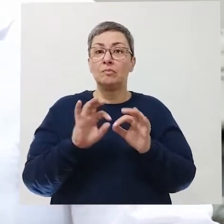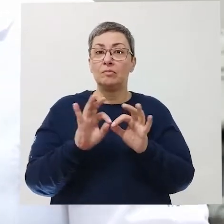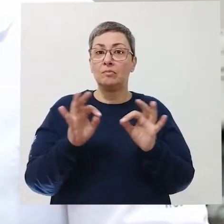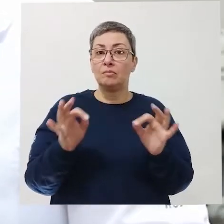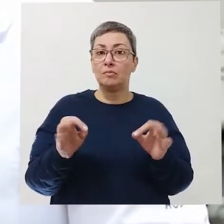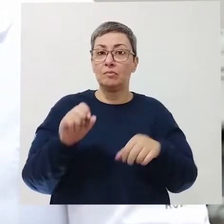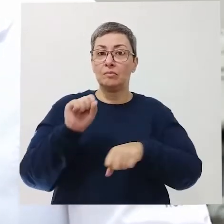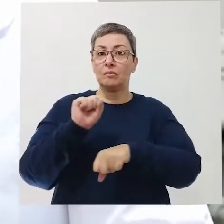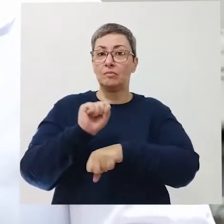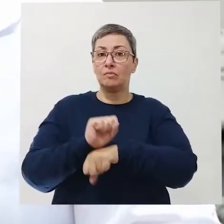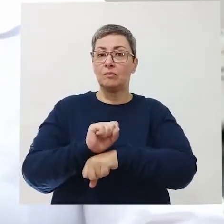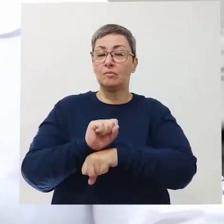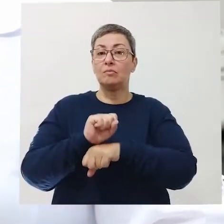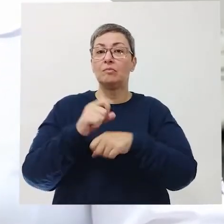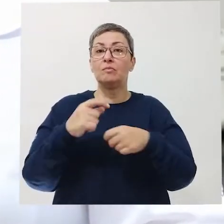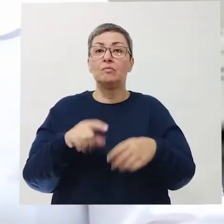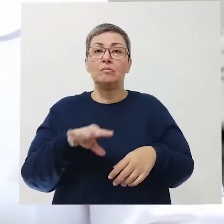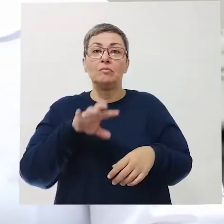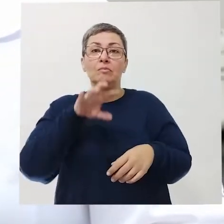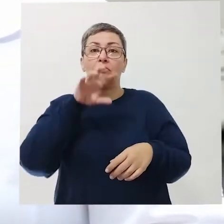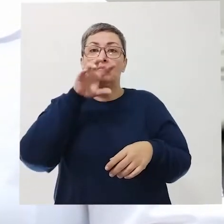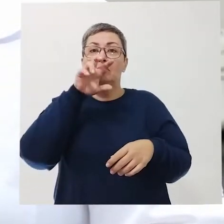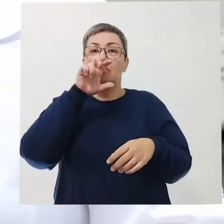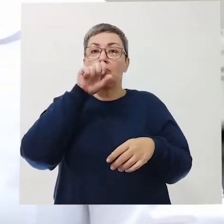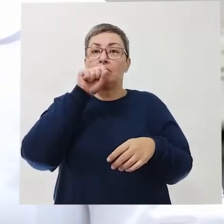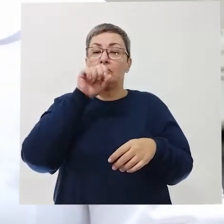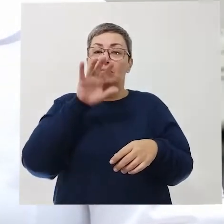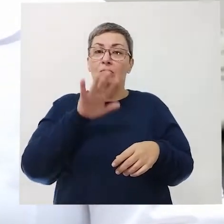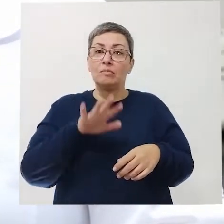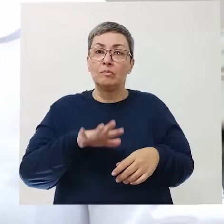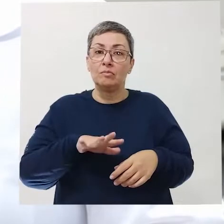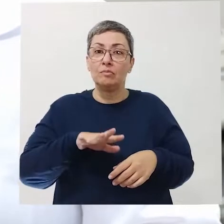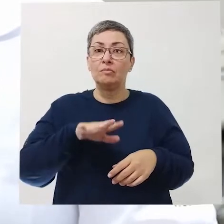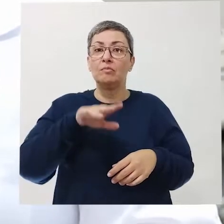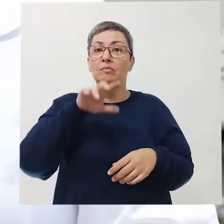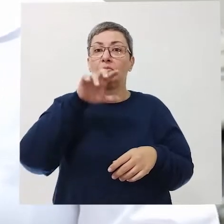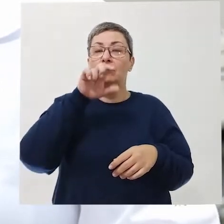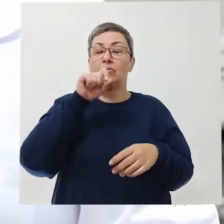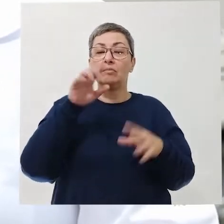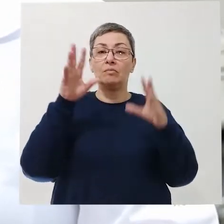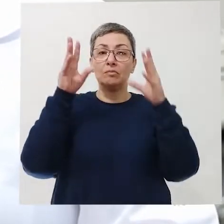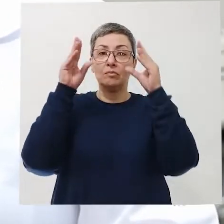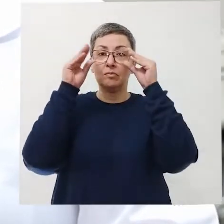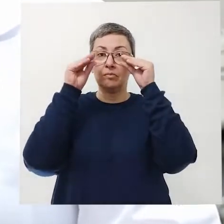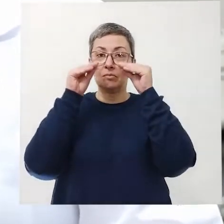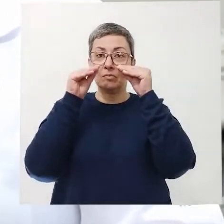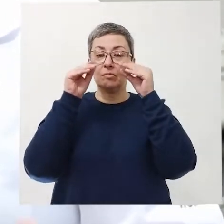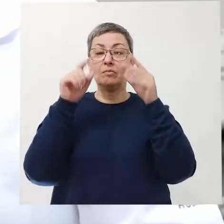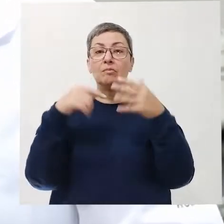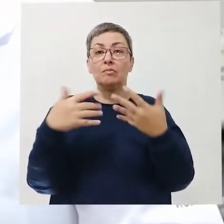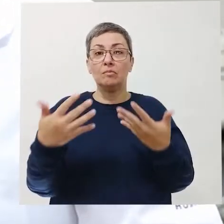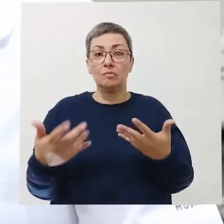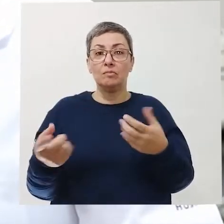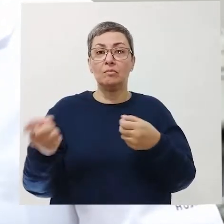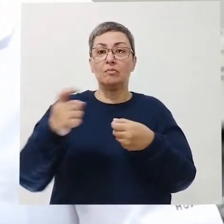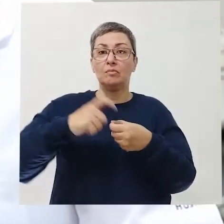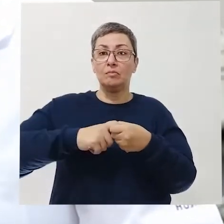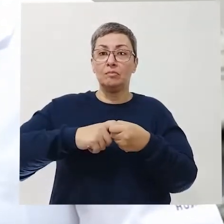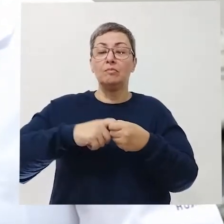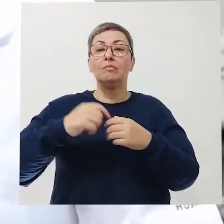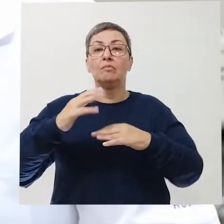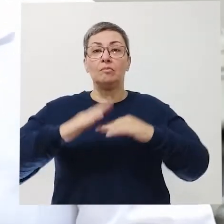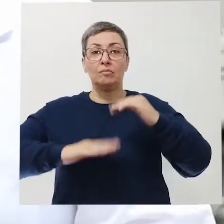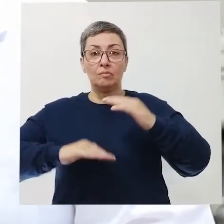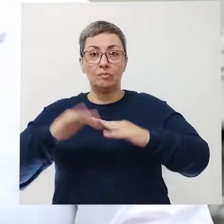você parar, respirar por algumas vezes, de olhos fechados, e então retomar a sua atividade.